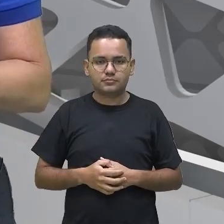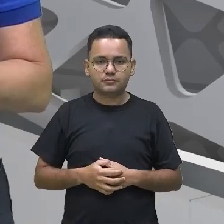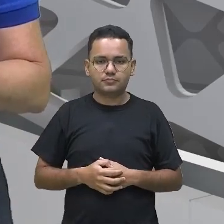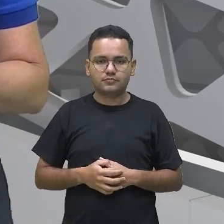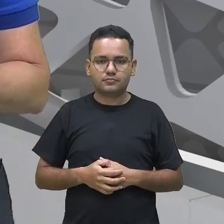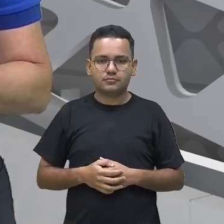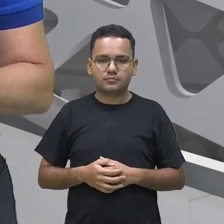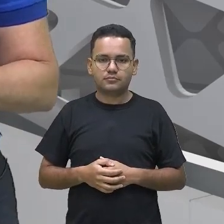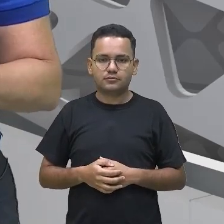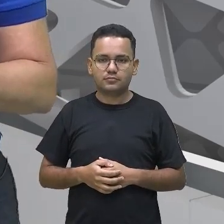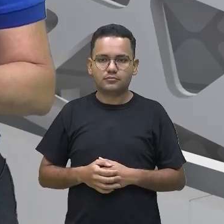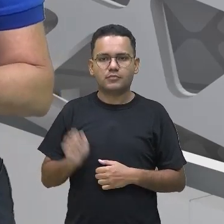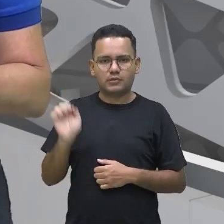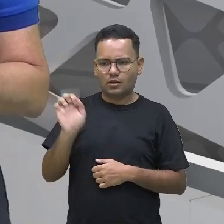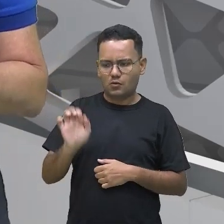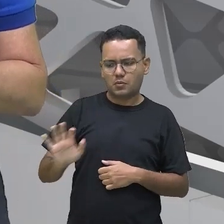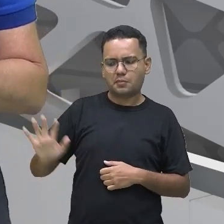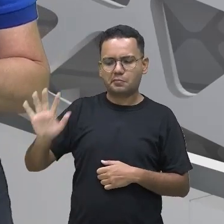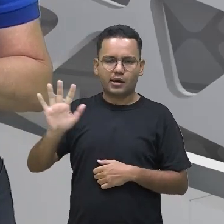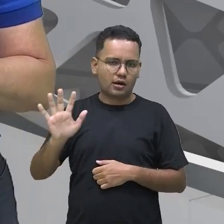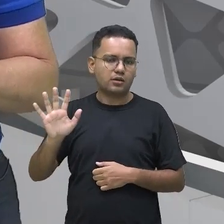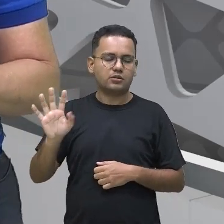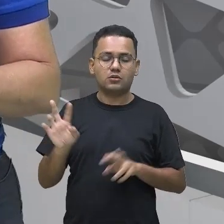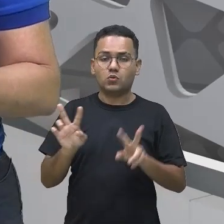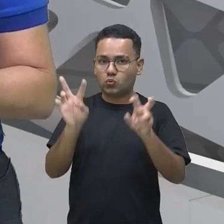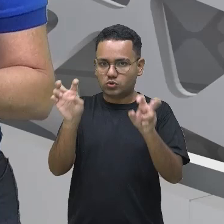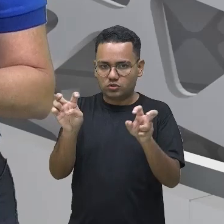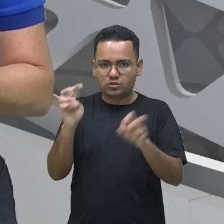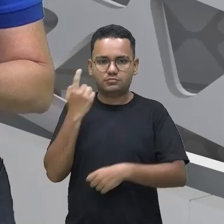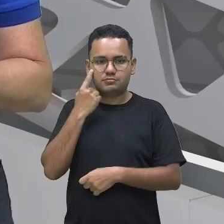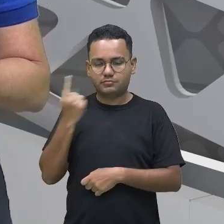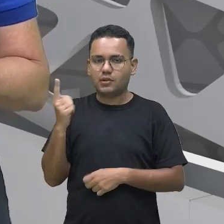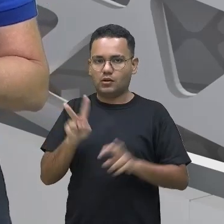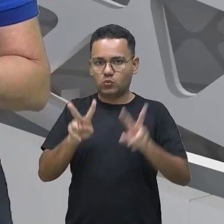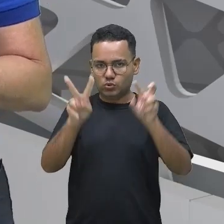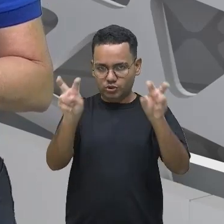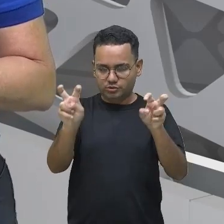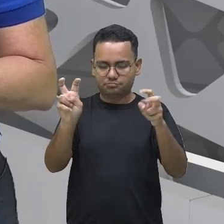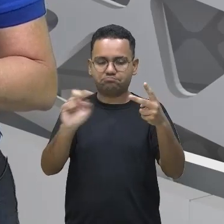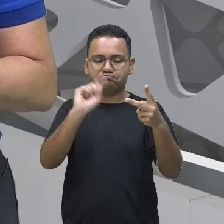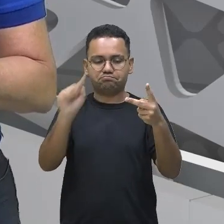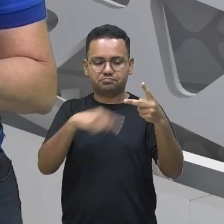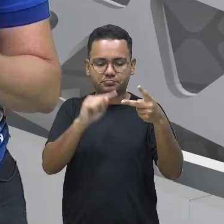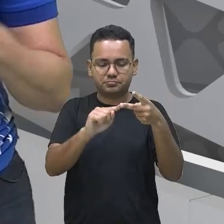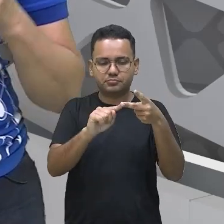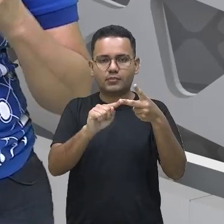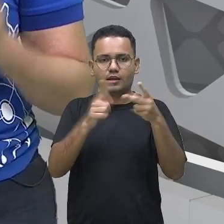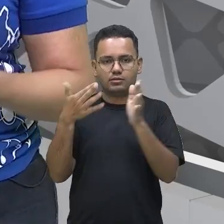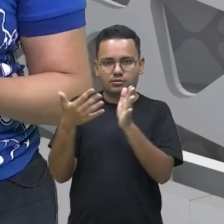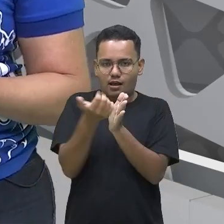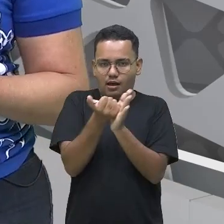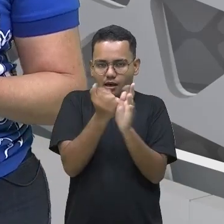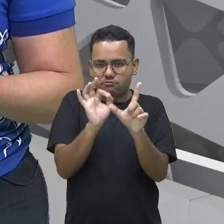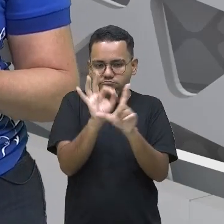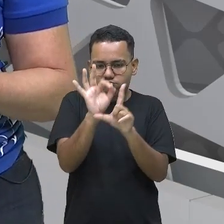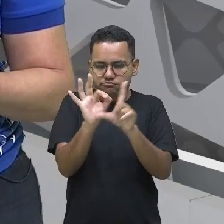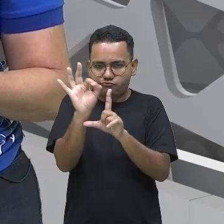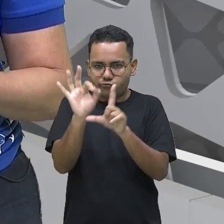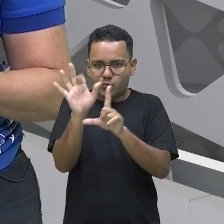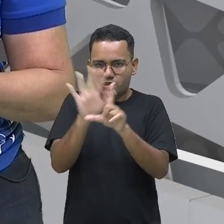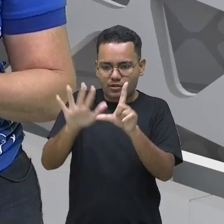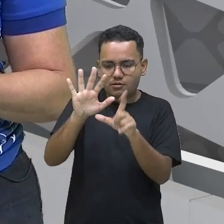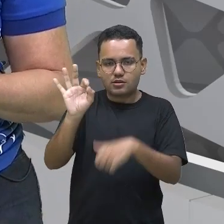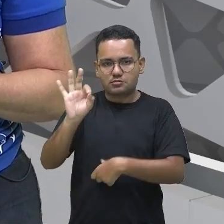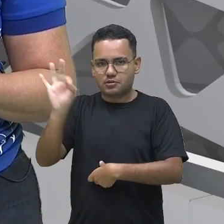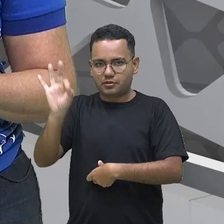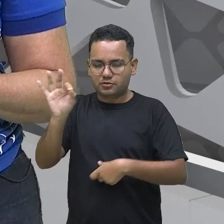uma imagem, o título até agora nós vimos, os dados estatísticos. Temos